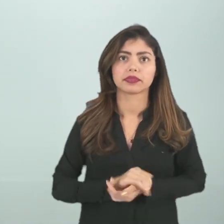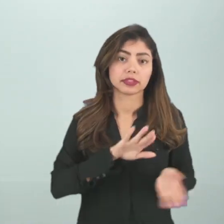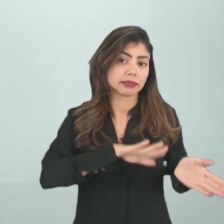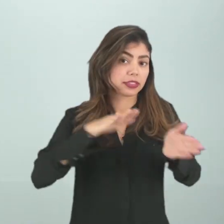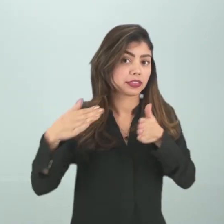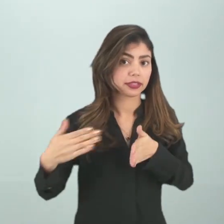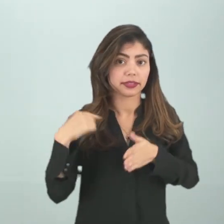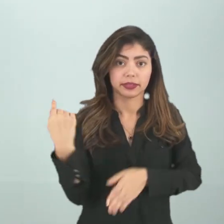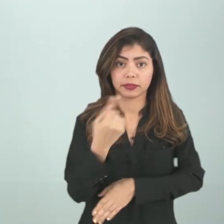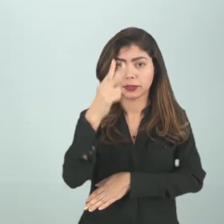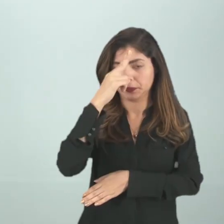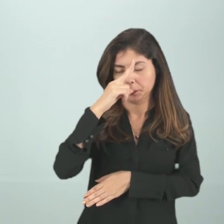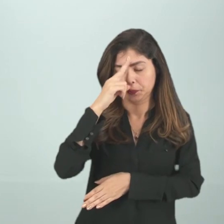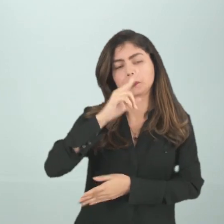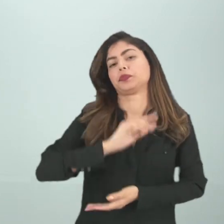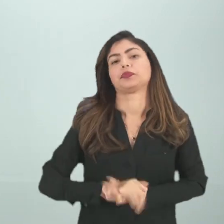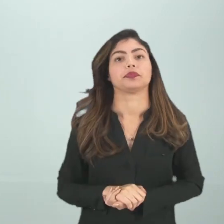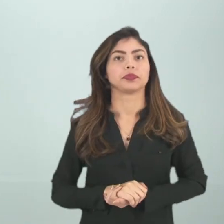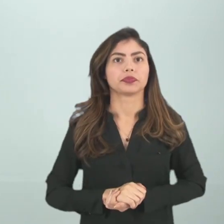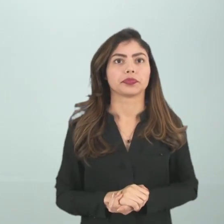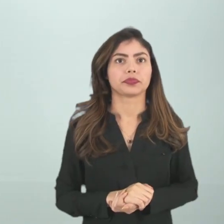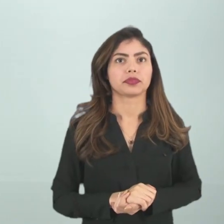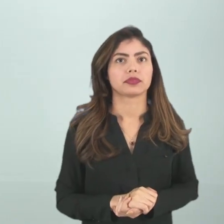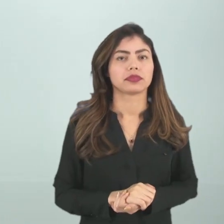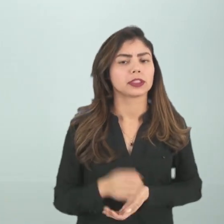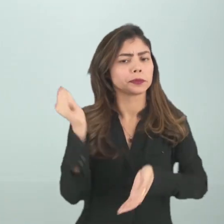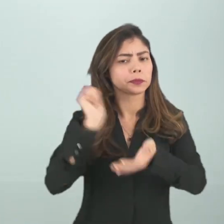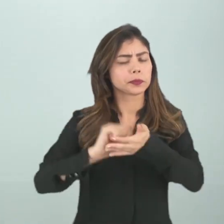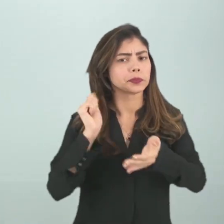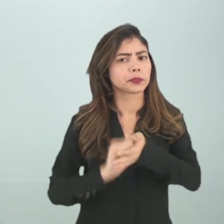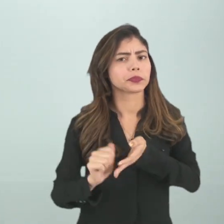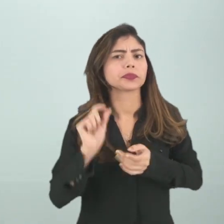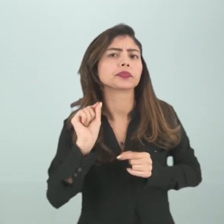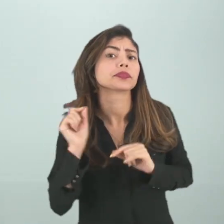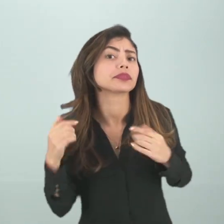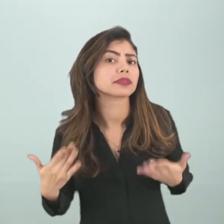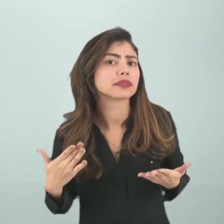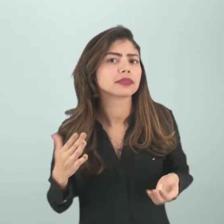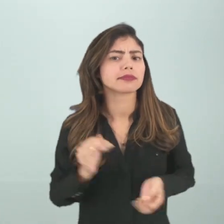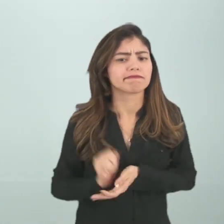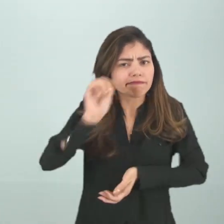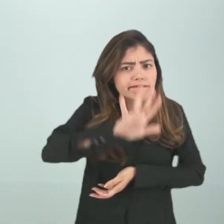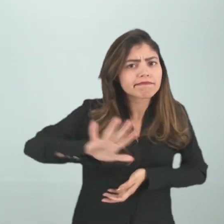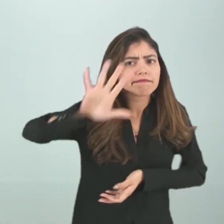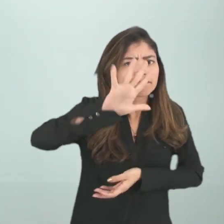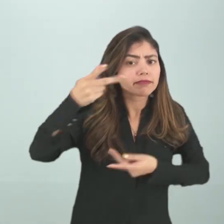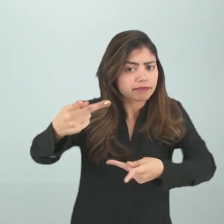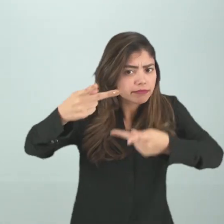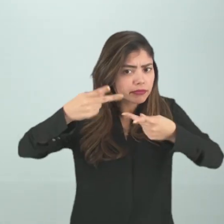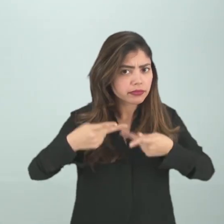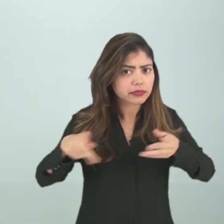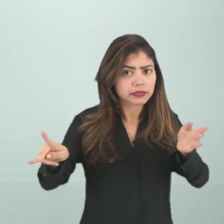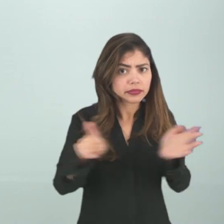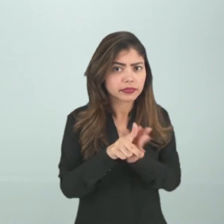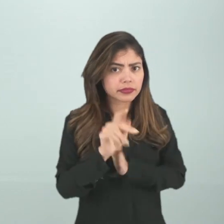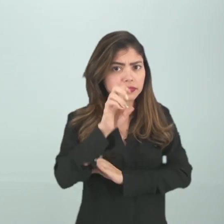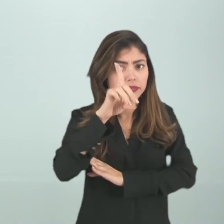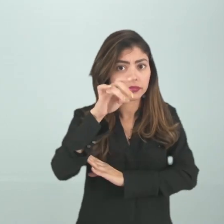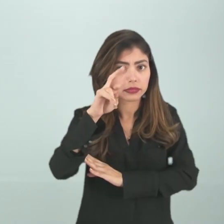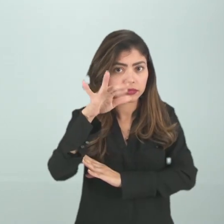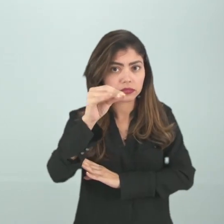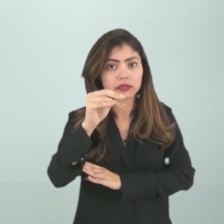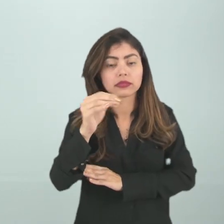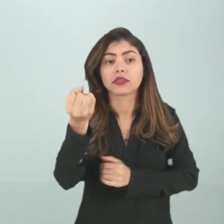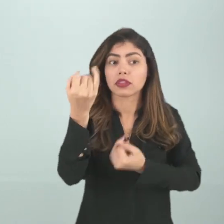das minhas lembranças, tá? Esses escritores são, em geral, convidados por editoras para